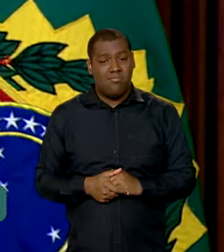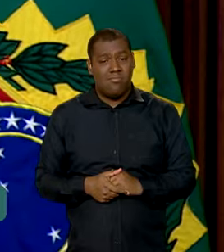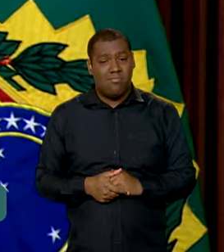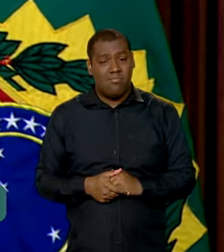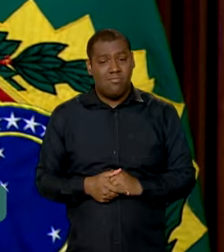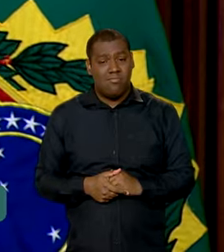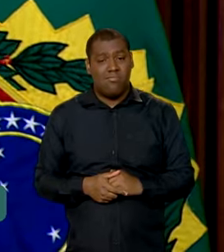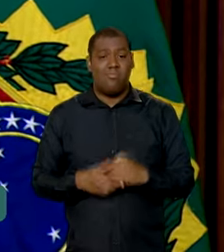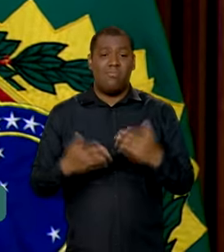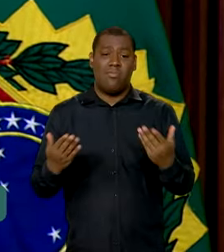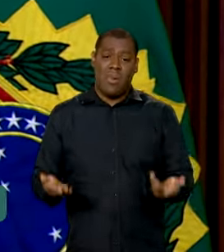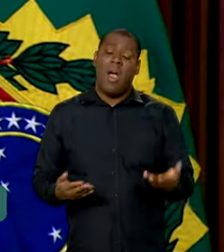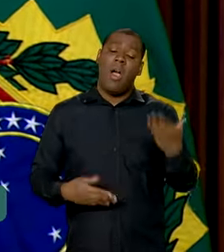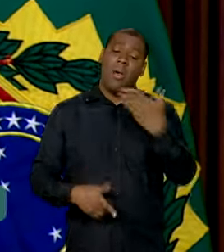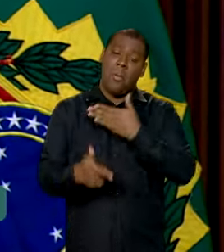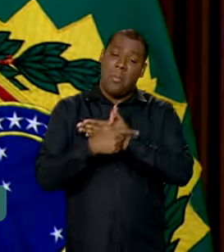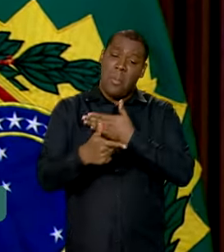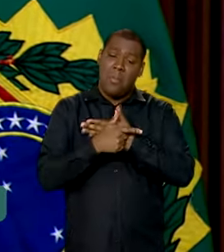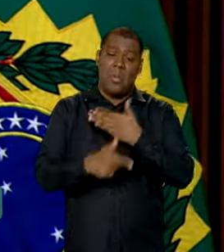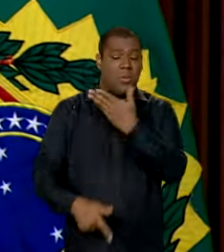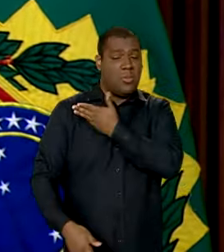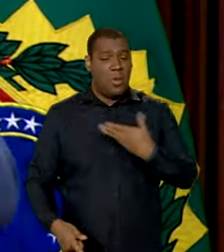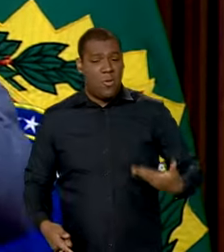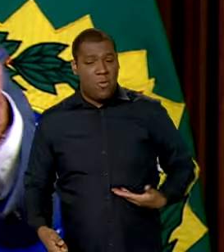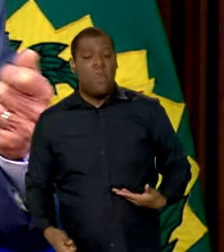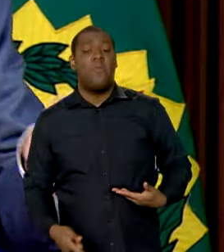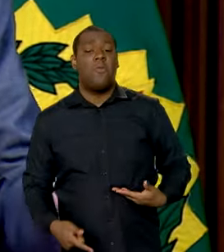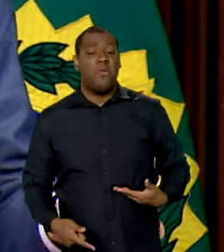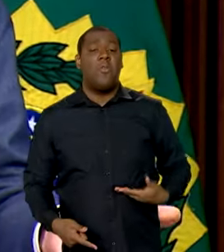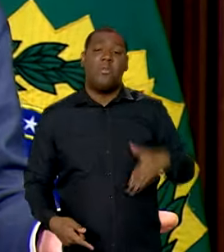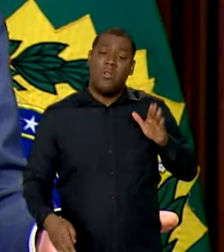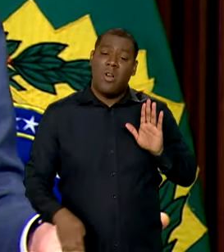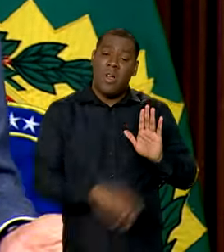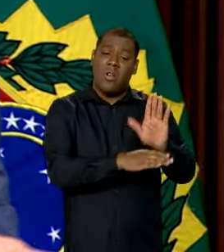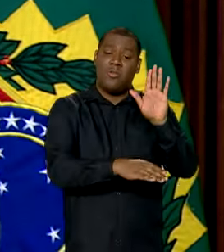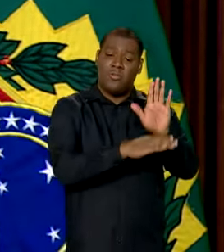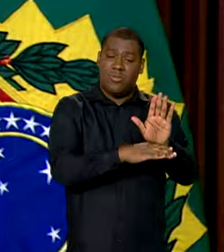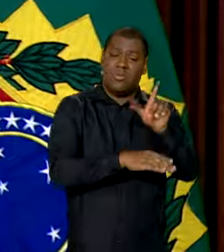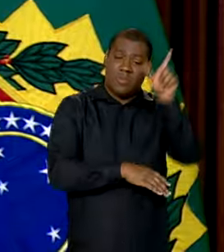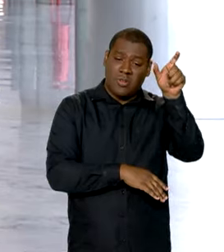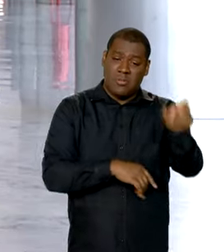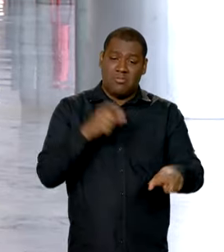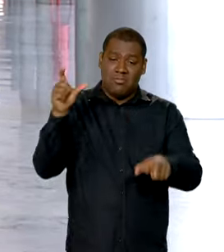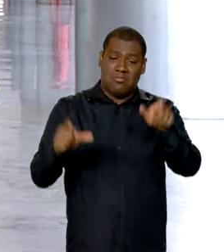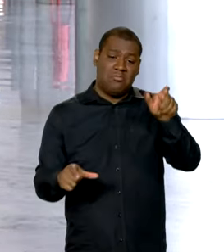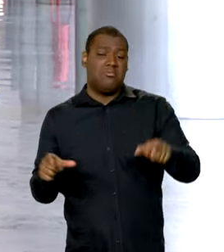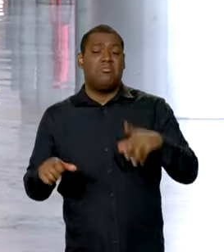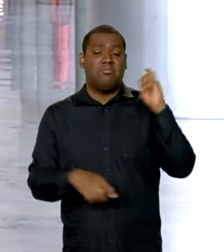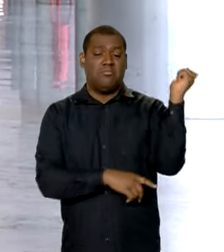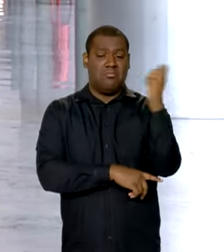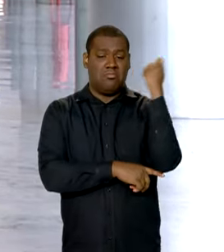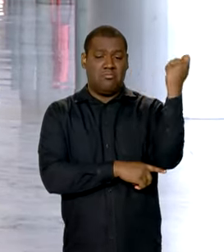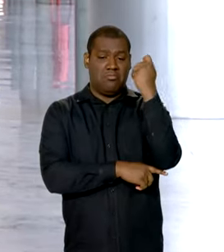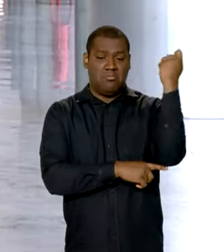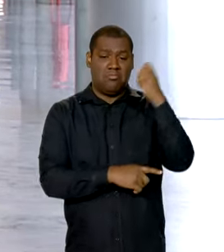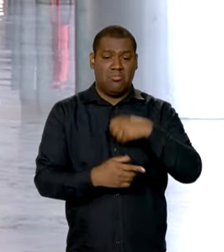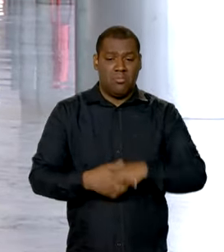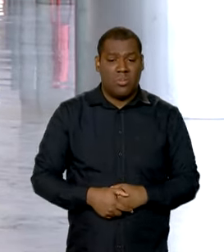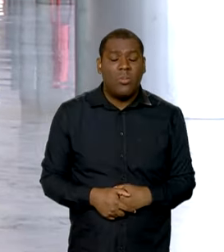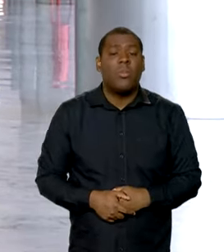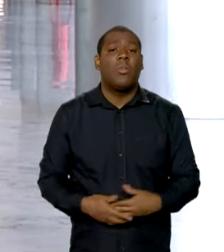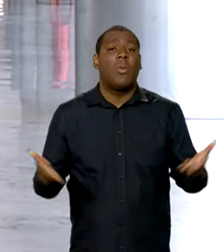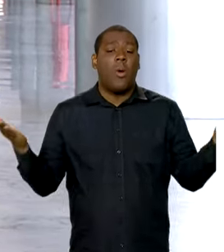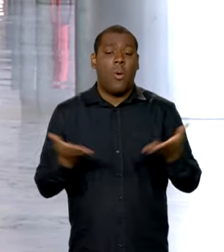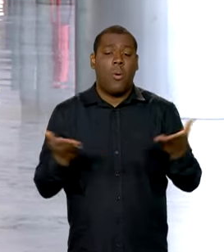que as pessoas dão e fazer essas coisas chegarem até a casa das pessoas. E hoje,